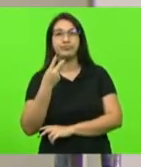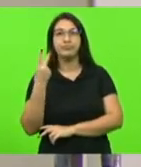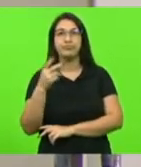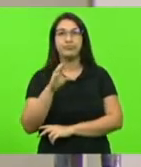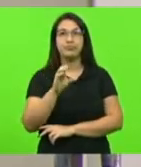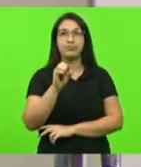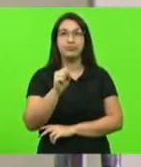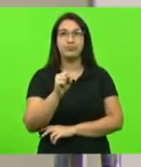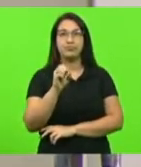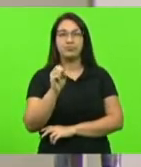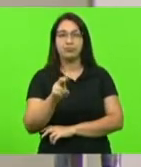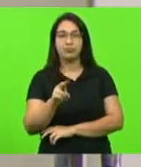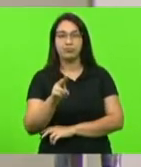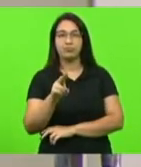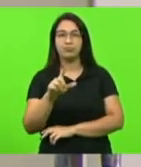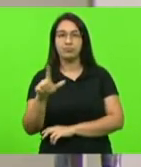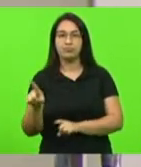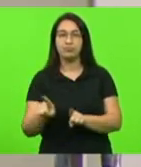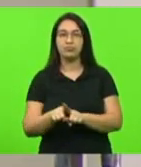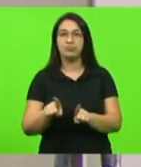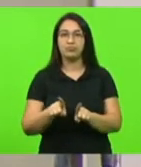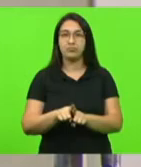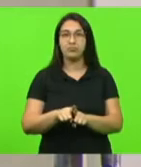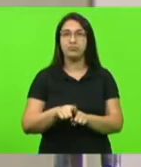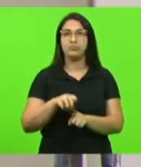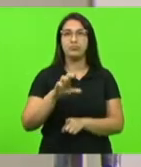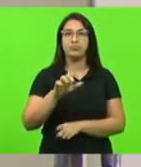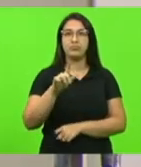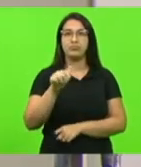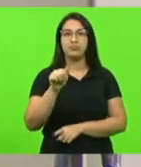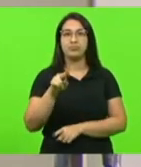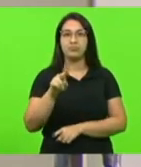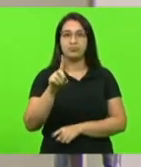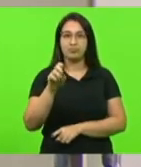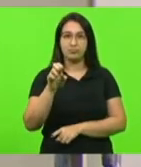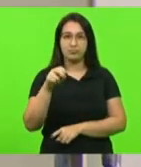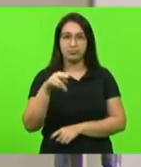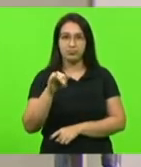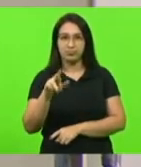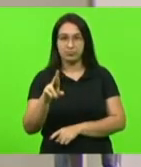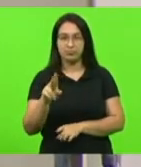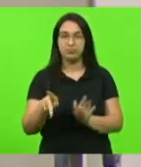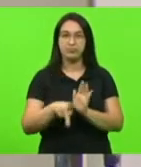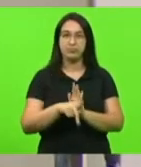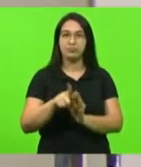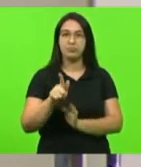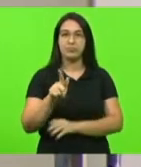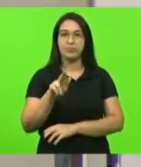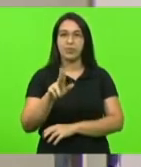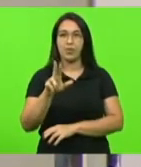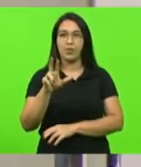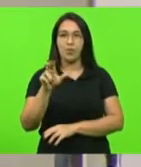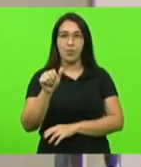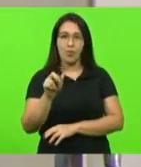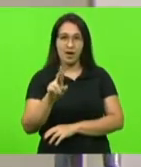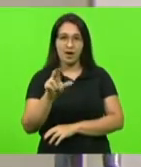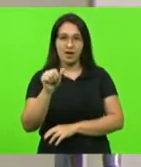vereadora Laís e vereador Claudemir do município de Guaraciaba sejam todos bem vindos